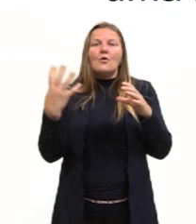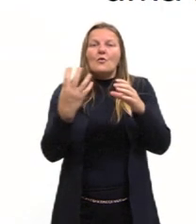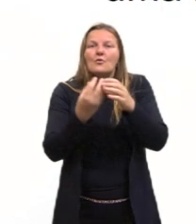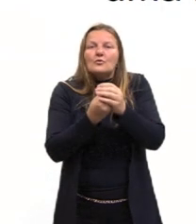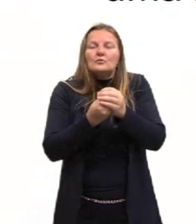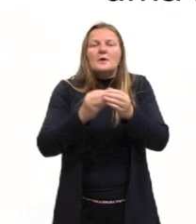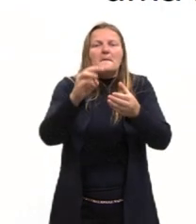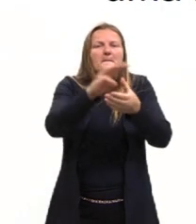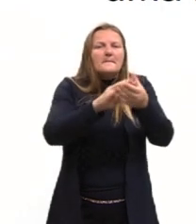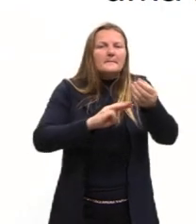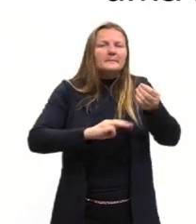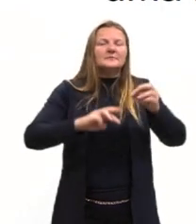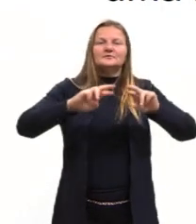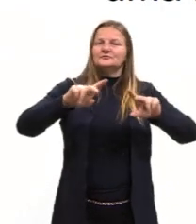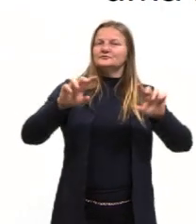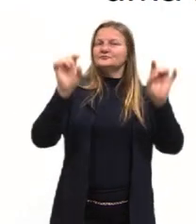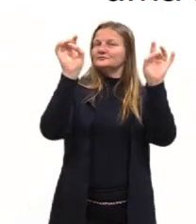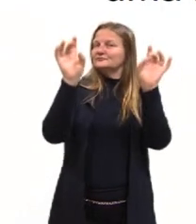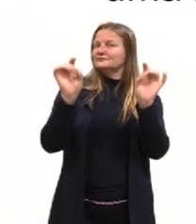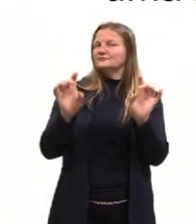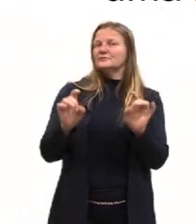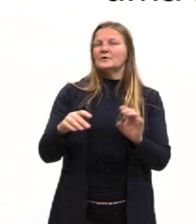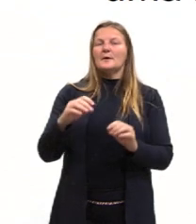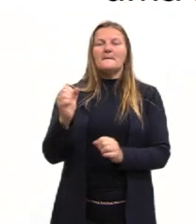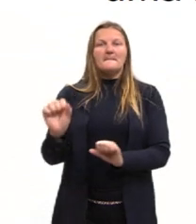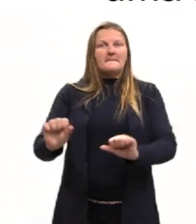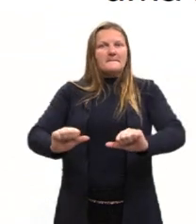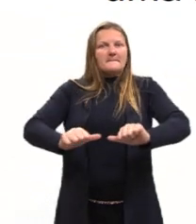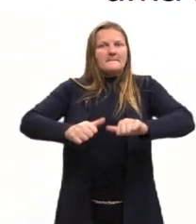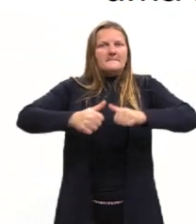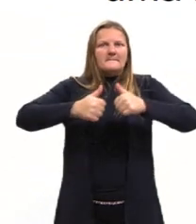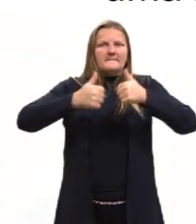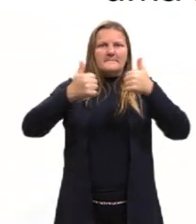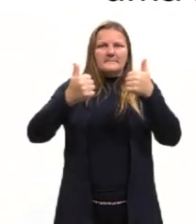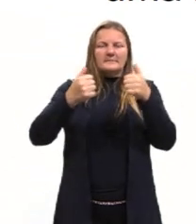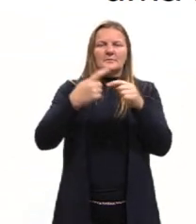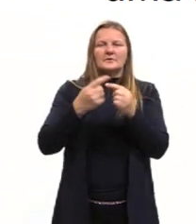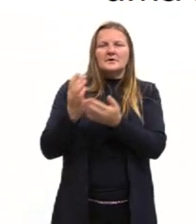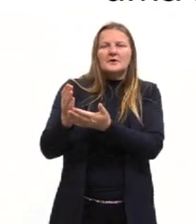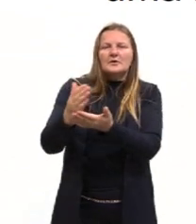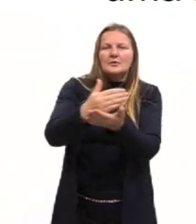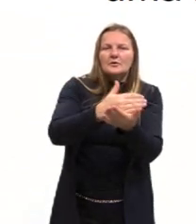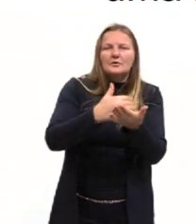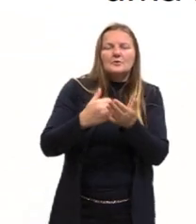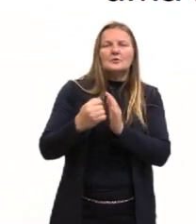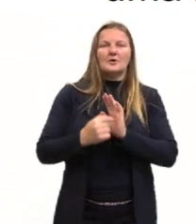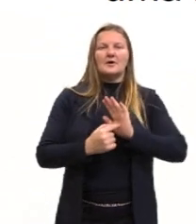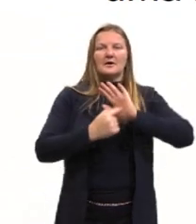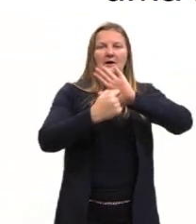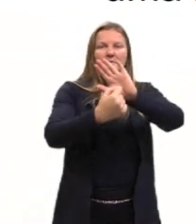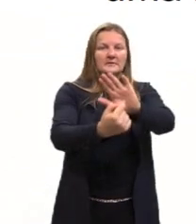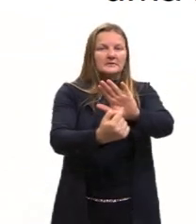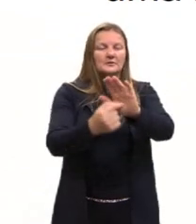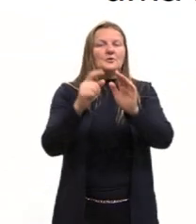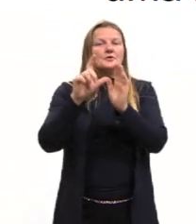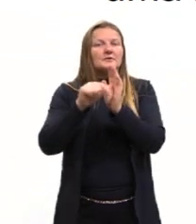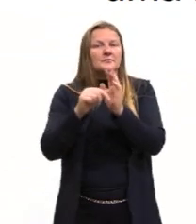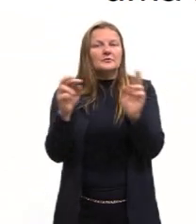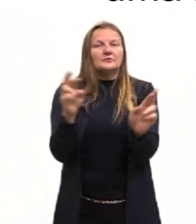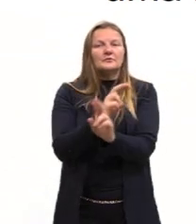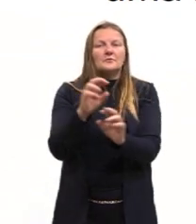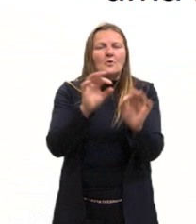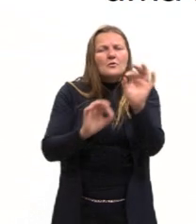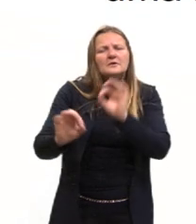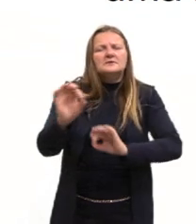de métodos especialmente aprimorados. A coleta, a apresentação, daí envolve a